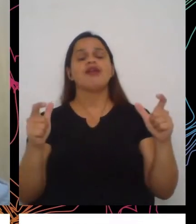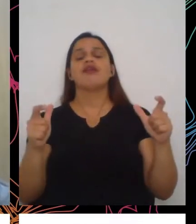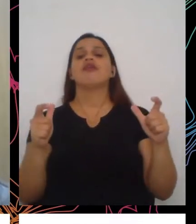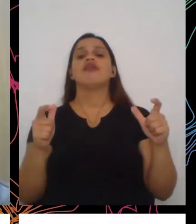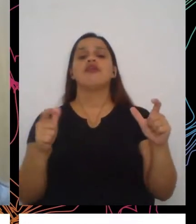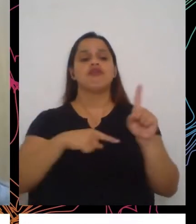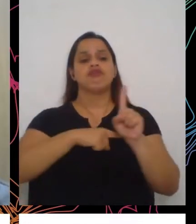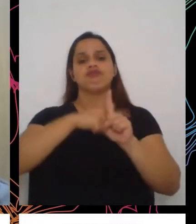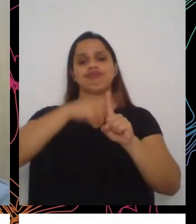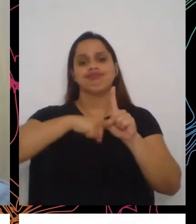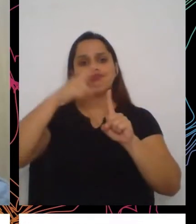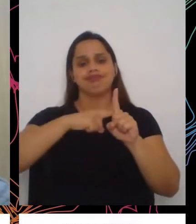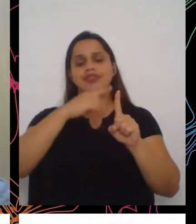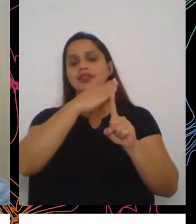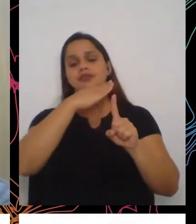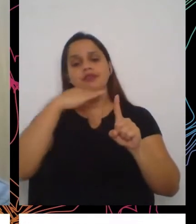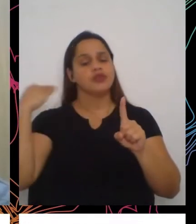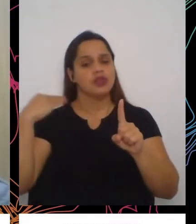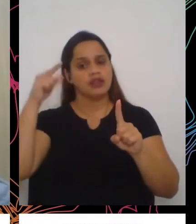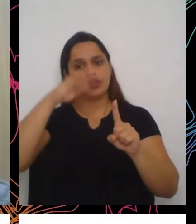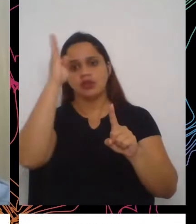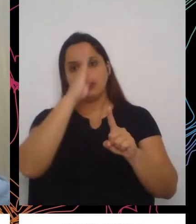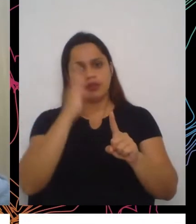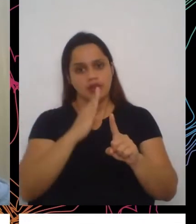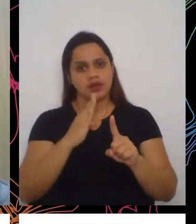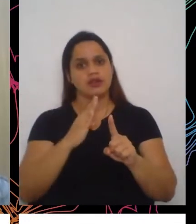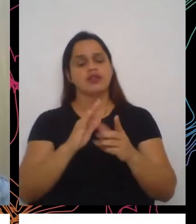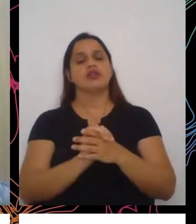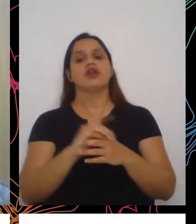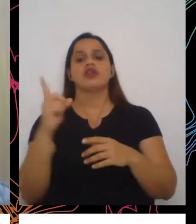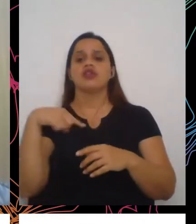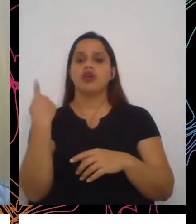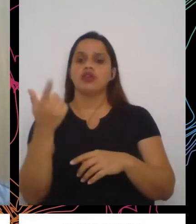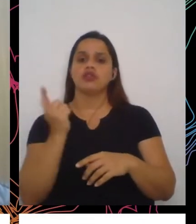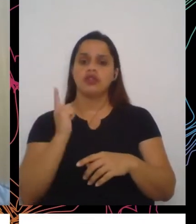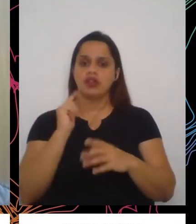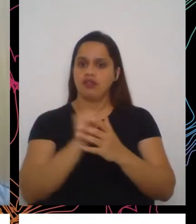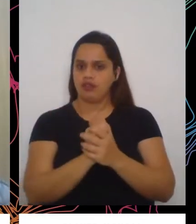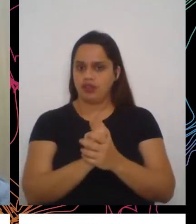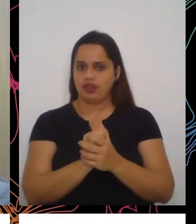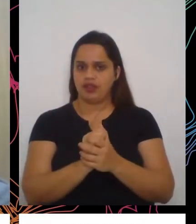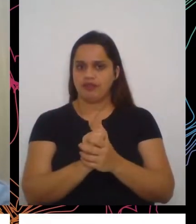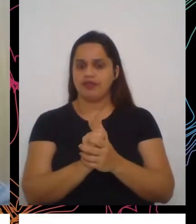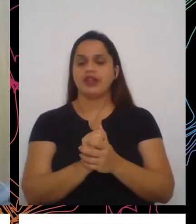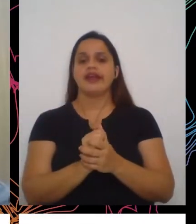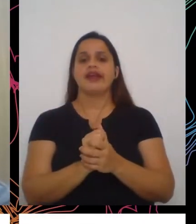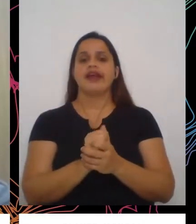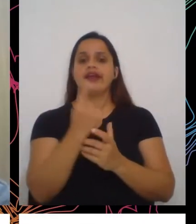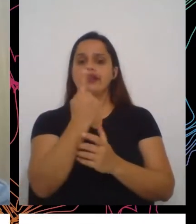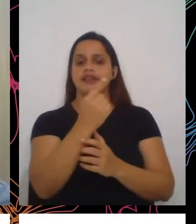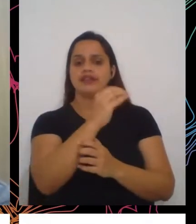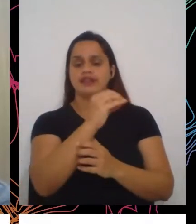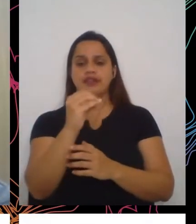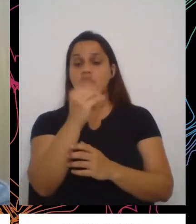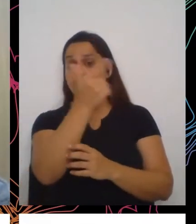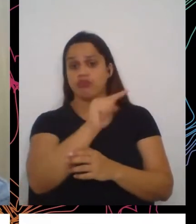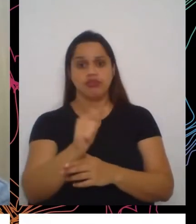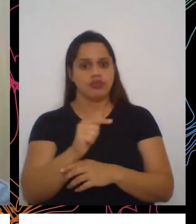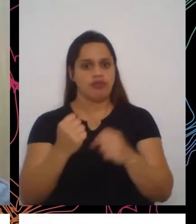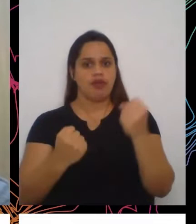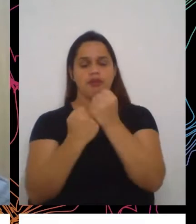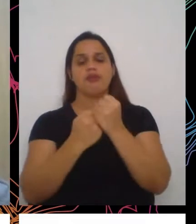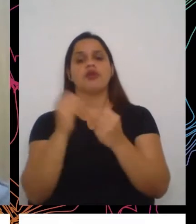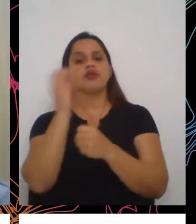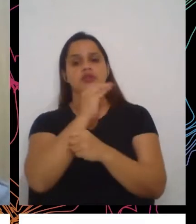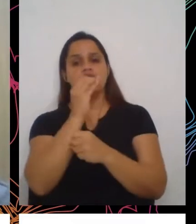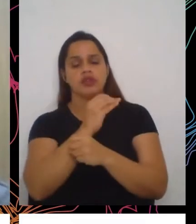e infecção, né, nós estivemos sem auxílio emergencial, quando ele retomou, retomou através de um